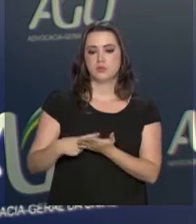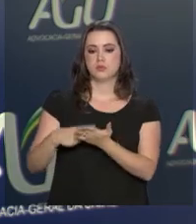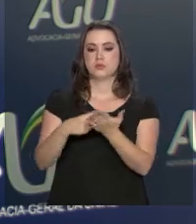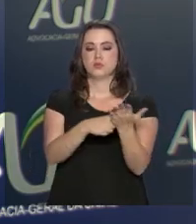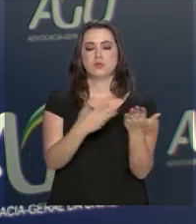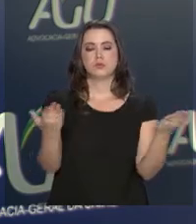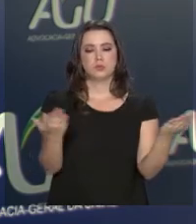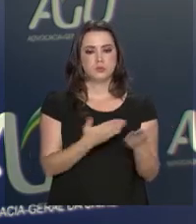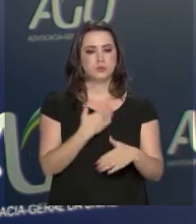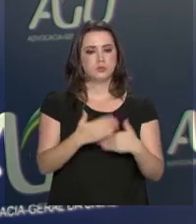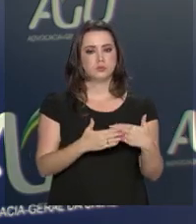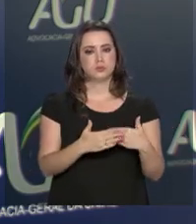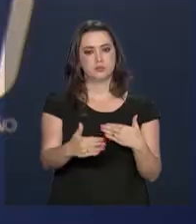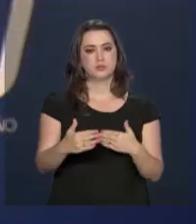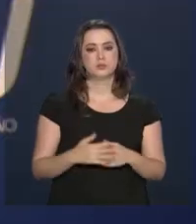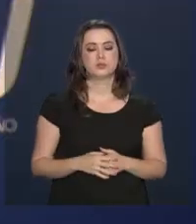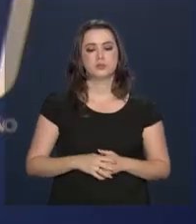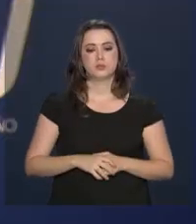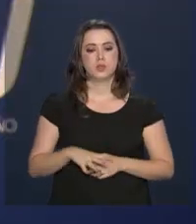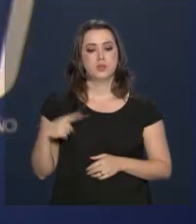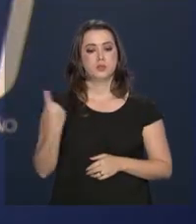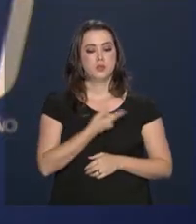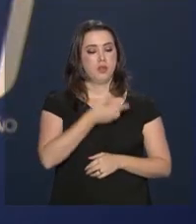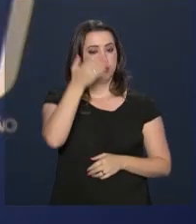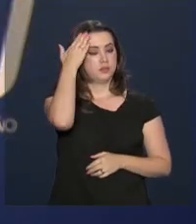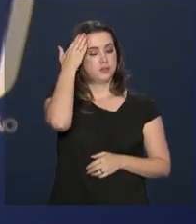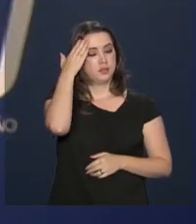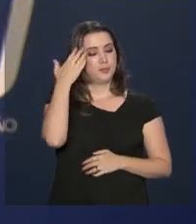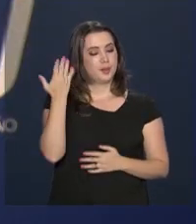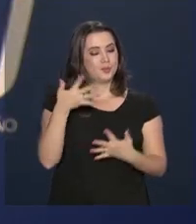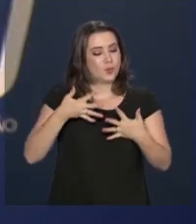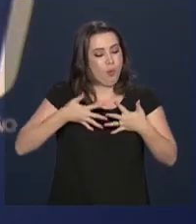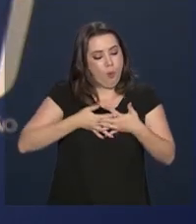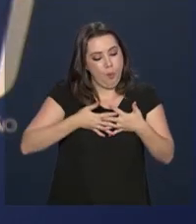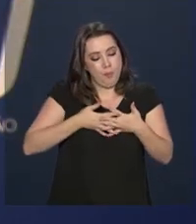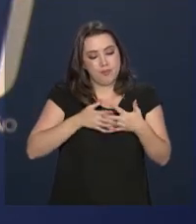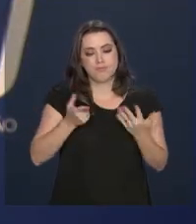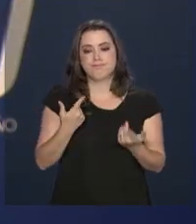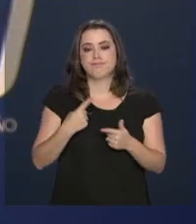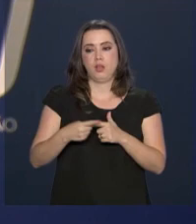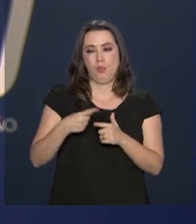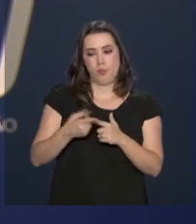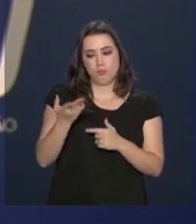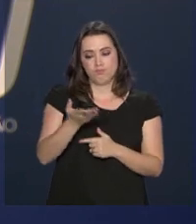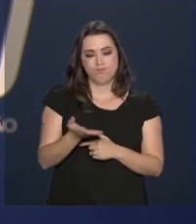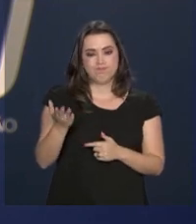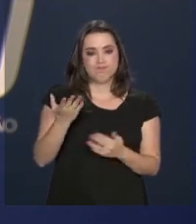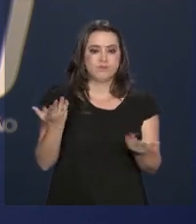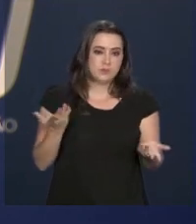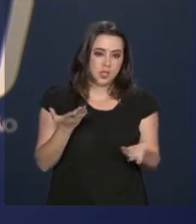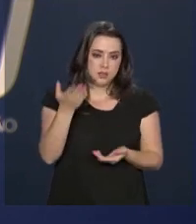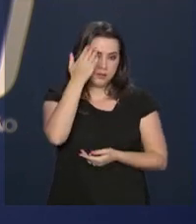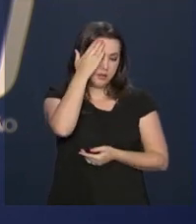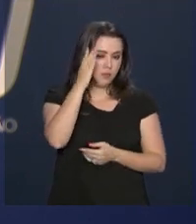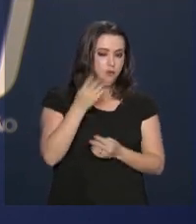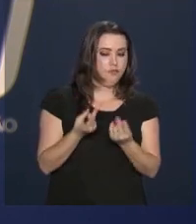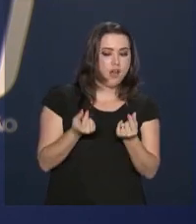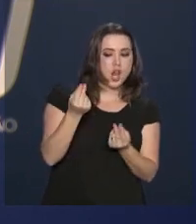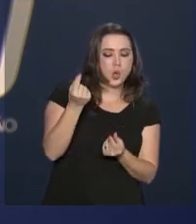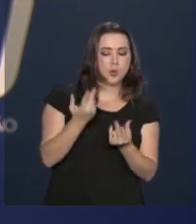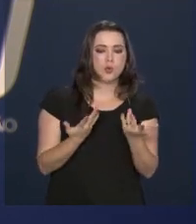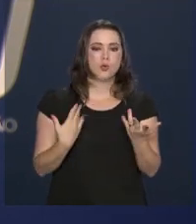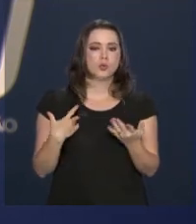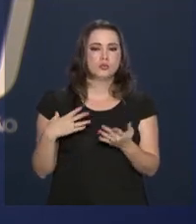atualmente em negociação. Todos nós sabemos a complexidade que envolve a atividade dessa natureza, não é? Para se chegar a valores,